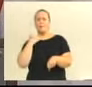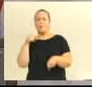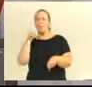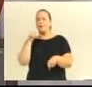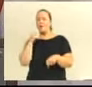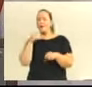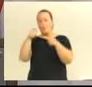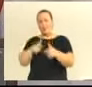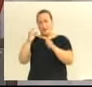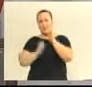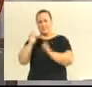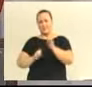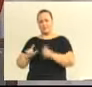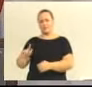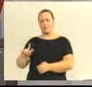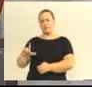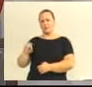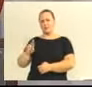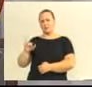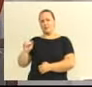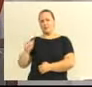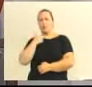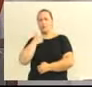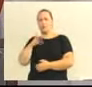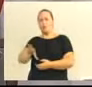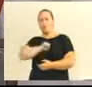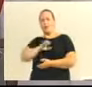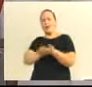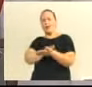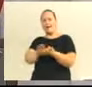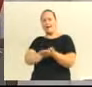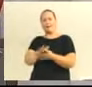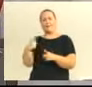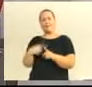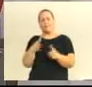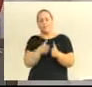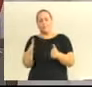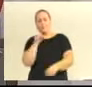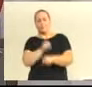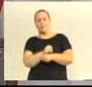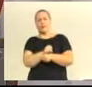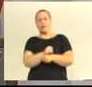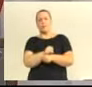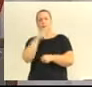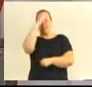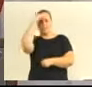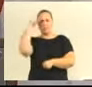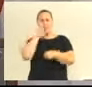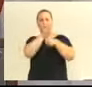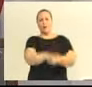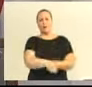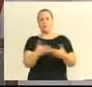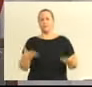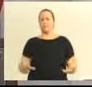de novembro do ano passado. 90 mil reais de dinheiro público depositado na conta da Glória. O dinheiro sumiu. E mais, senhores, esses